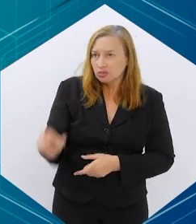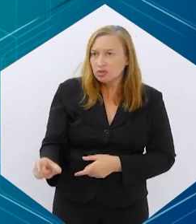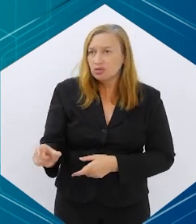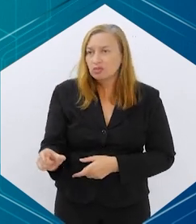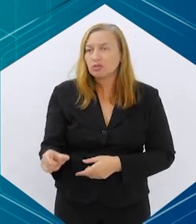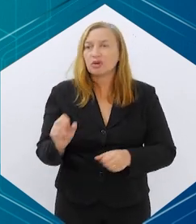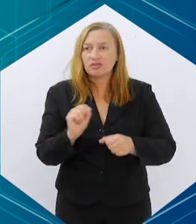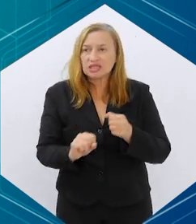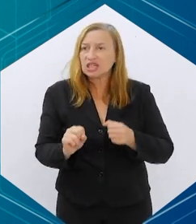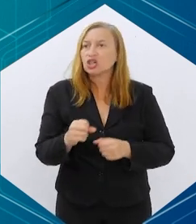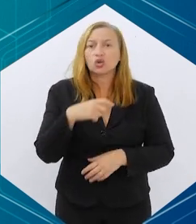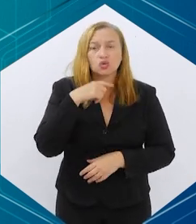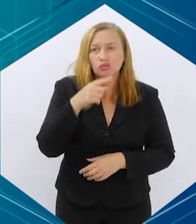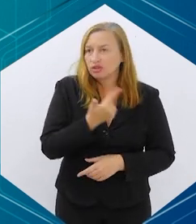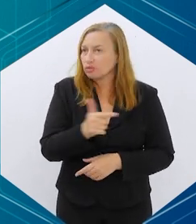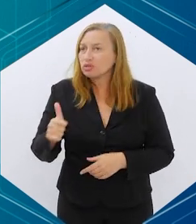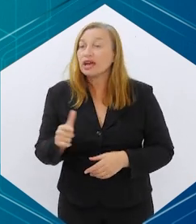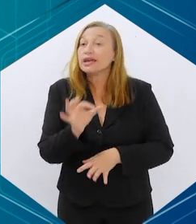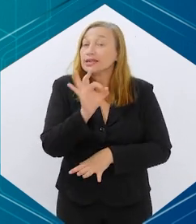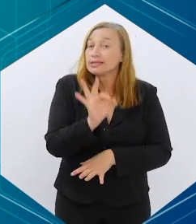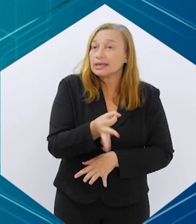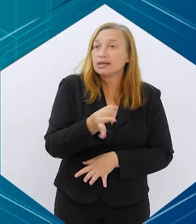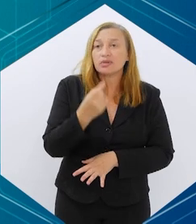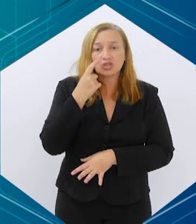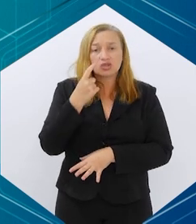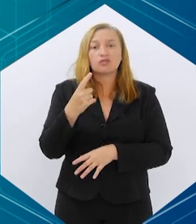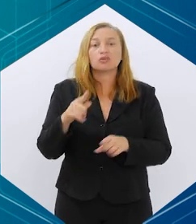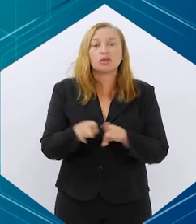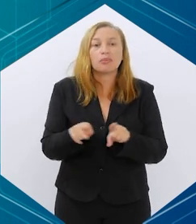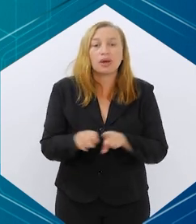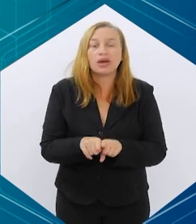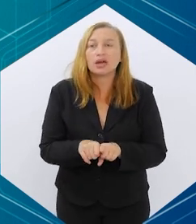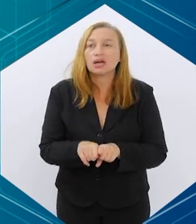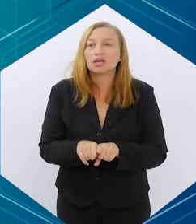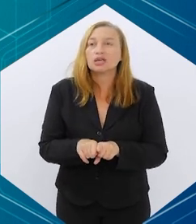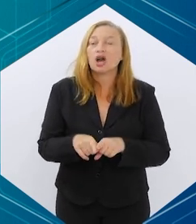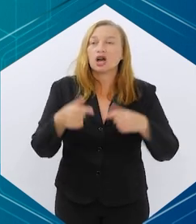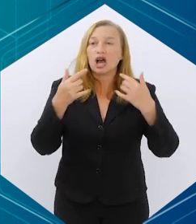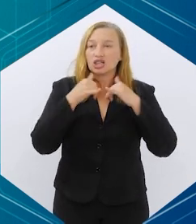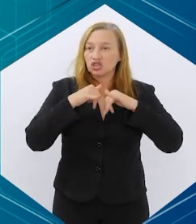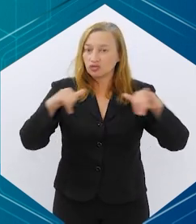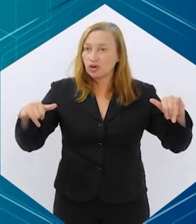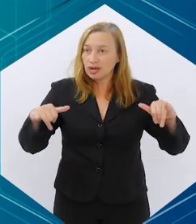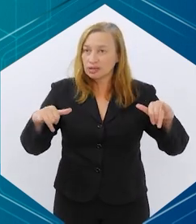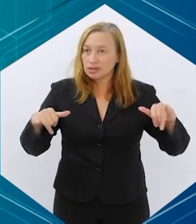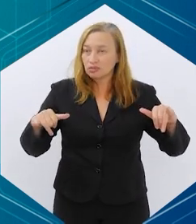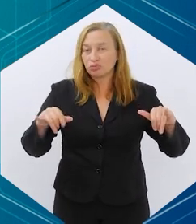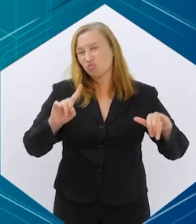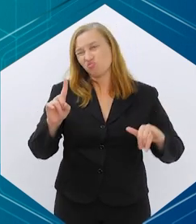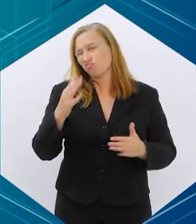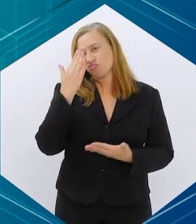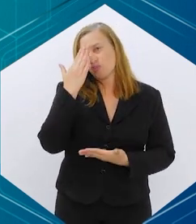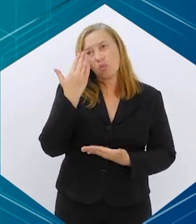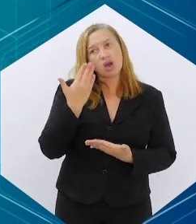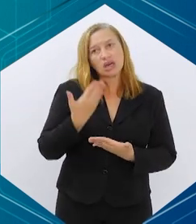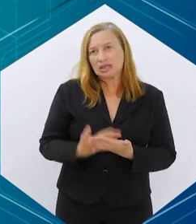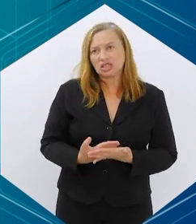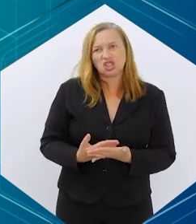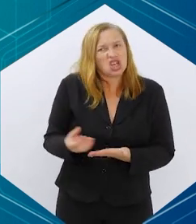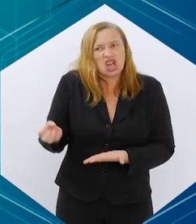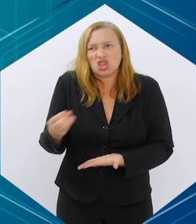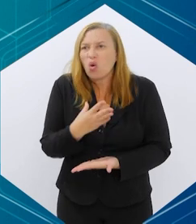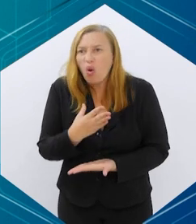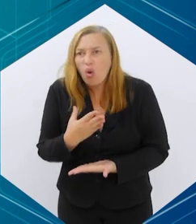indicação para fazer, sem dúvida alguma. Recentemente a gente teve também a divulgação que não é, acredito, não seja